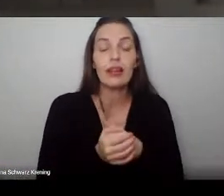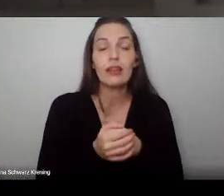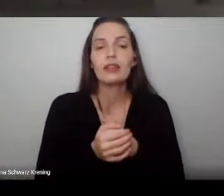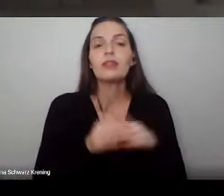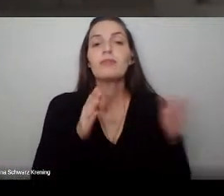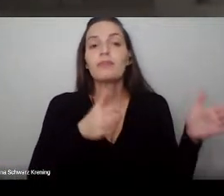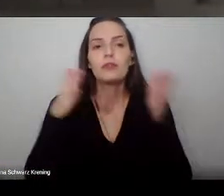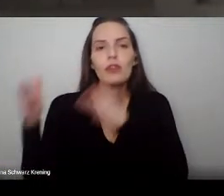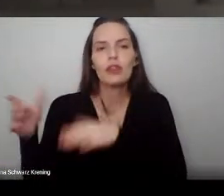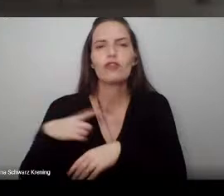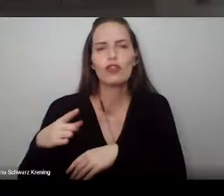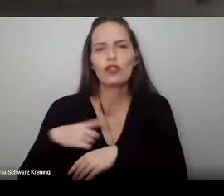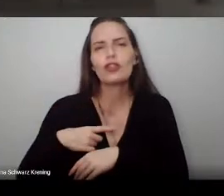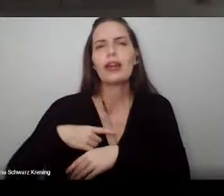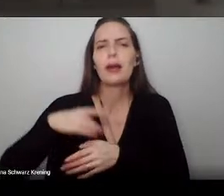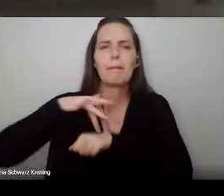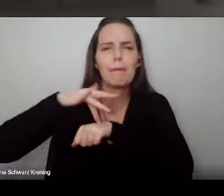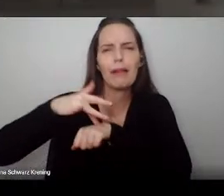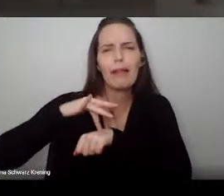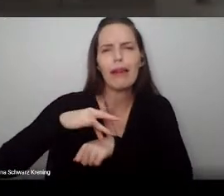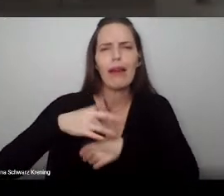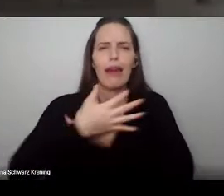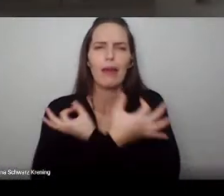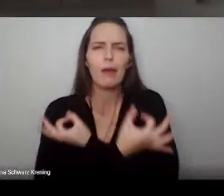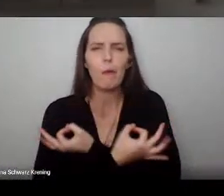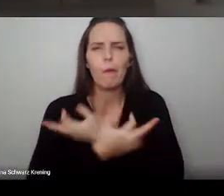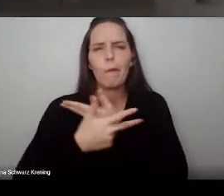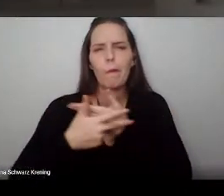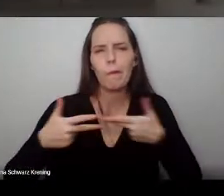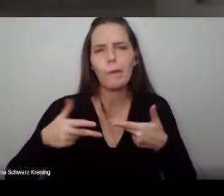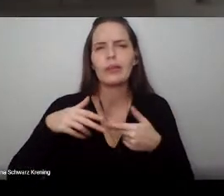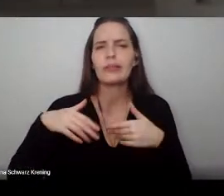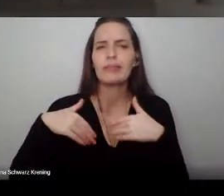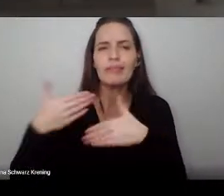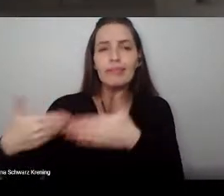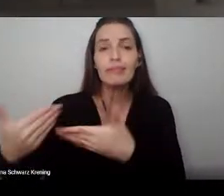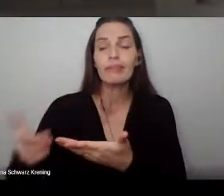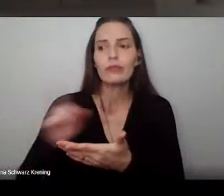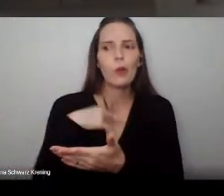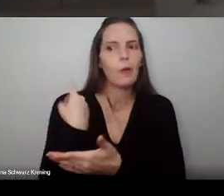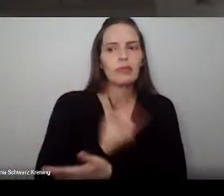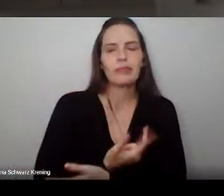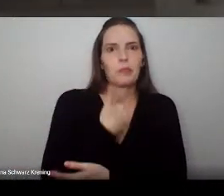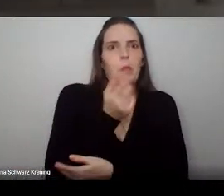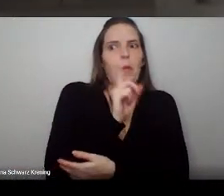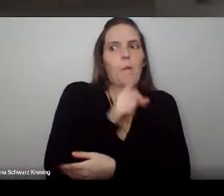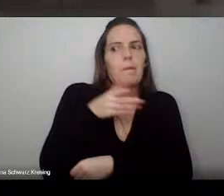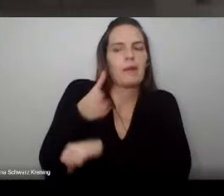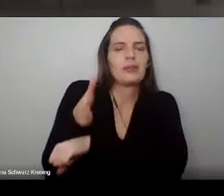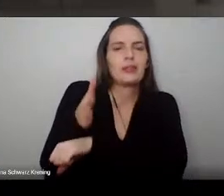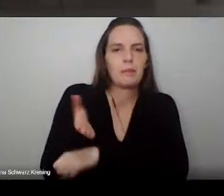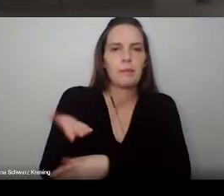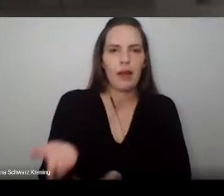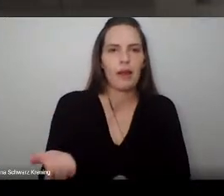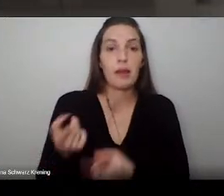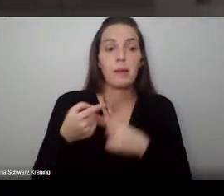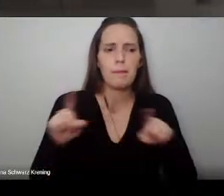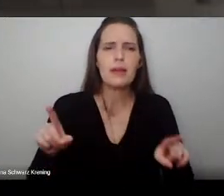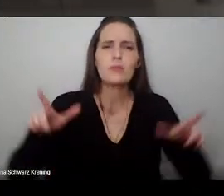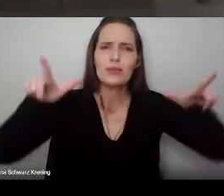de meditação e tantas outras atividades pelas quais não participamos. Mas ali era nosso espaço, já que a biblioteca não